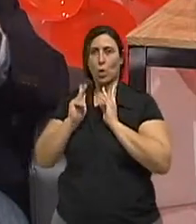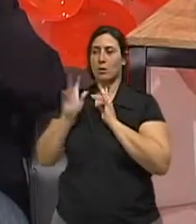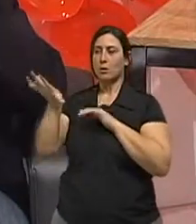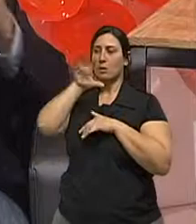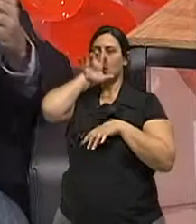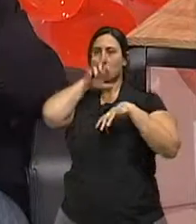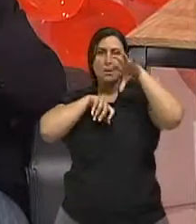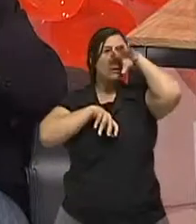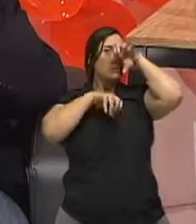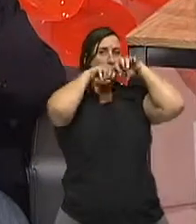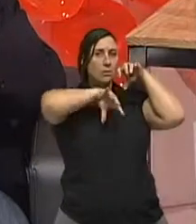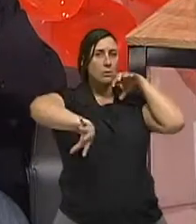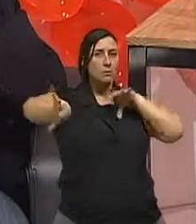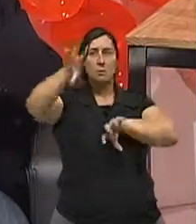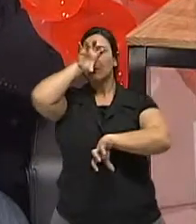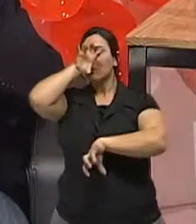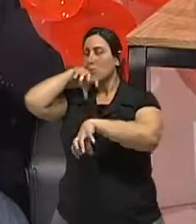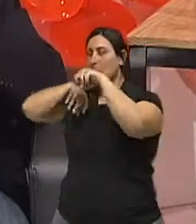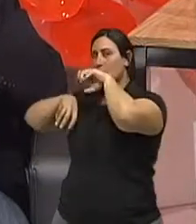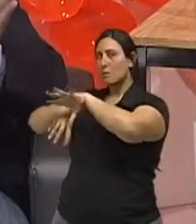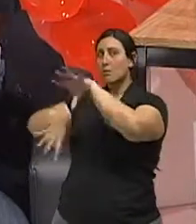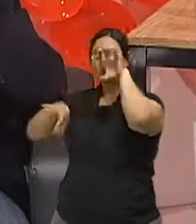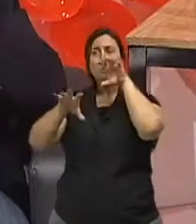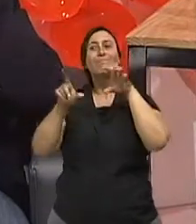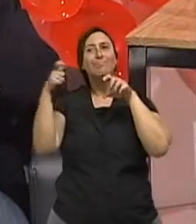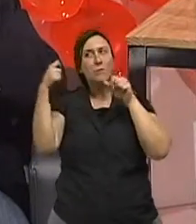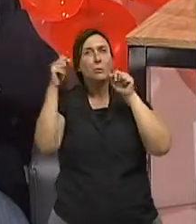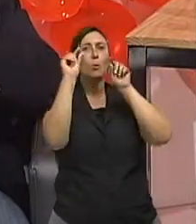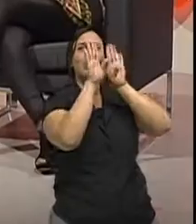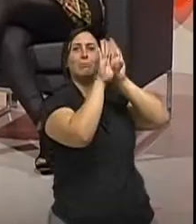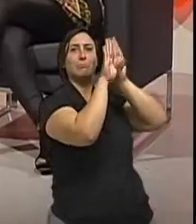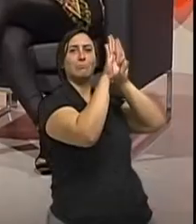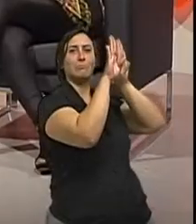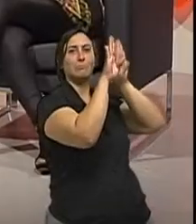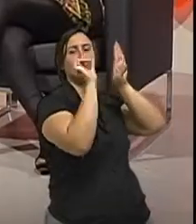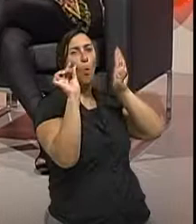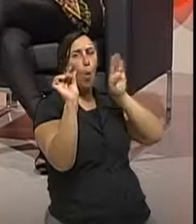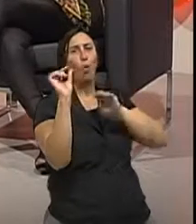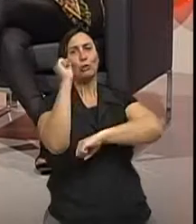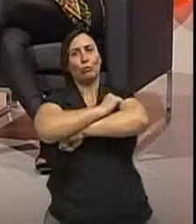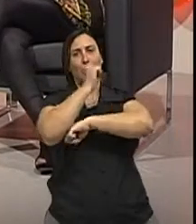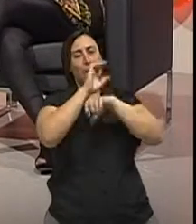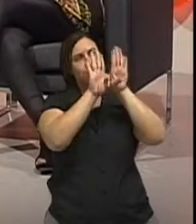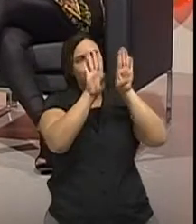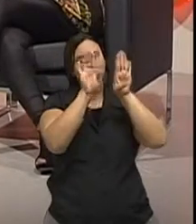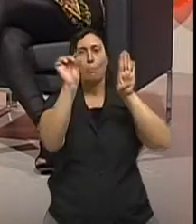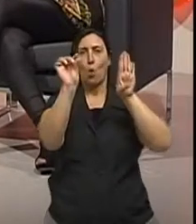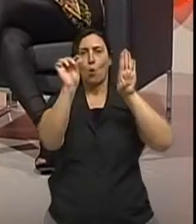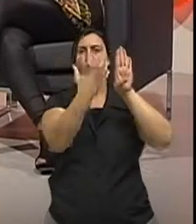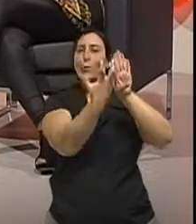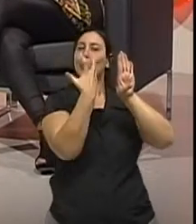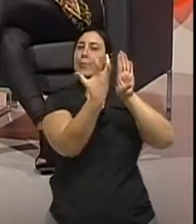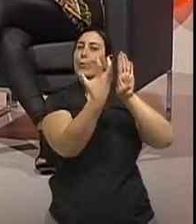para que haja a troca do ar. Não precisa janela toda aberta. Não. Olha o o doutor está dizendo. realmente... Tem que trocar o ar. Tem que